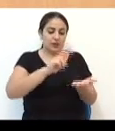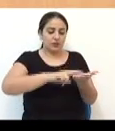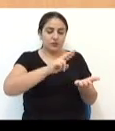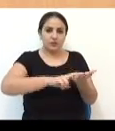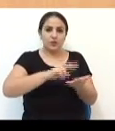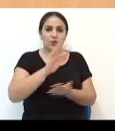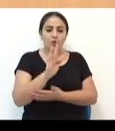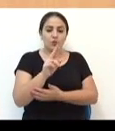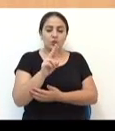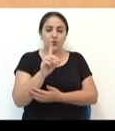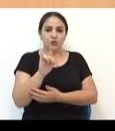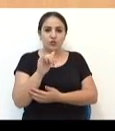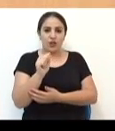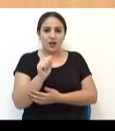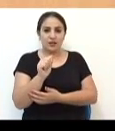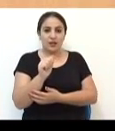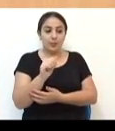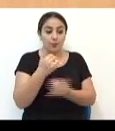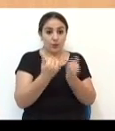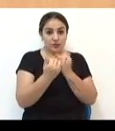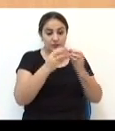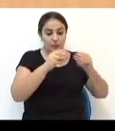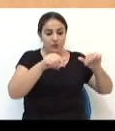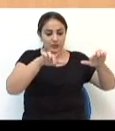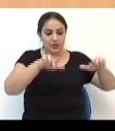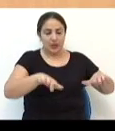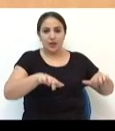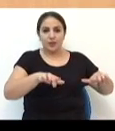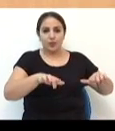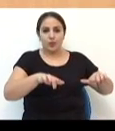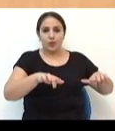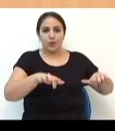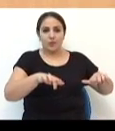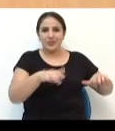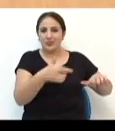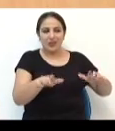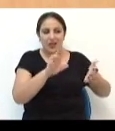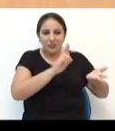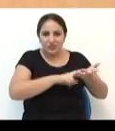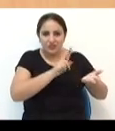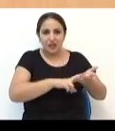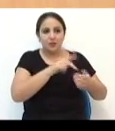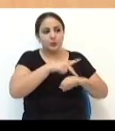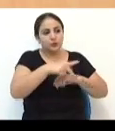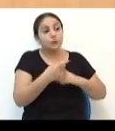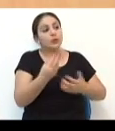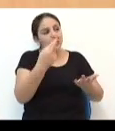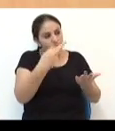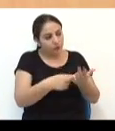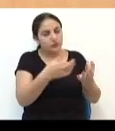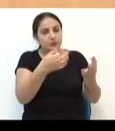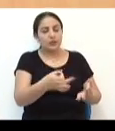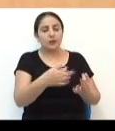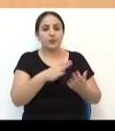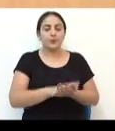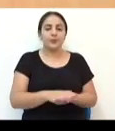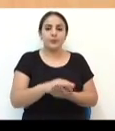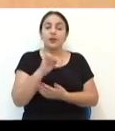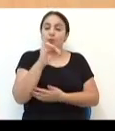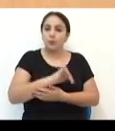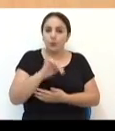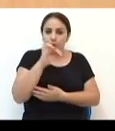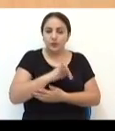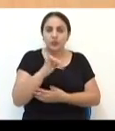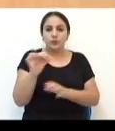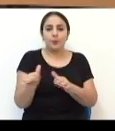é para regularizar todos os terrenos em regular em Passo Fundo, também as ocupações dentro da cidade de Passo Fundo. Isso é muito